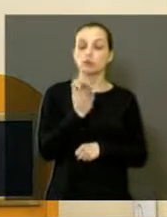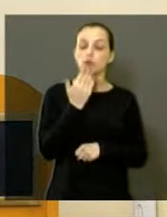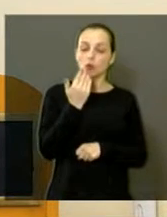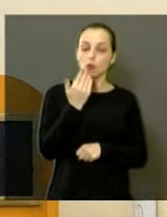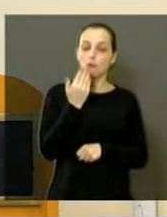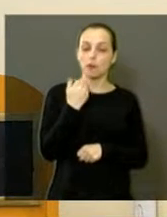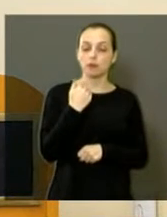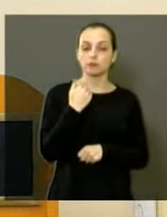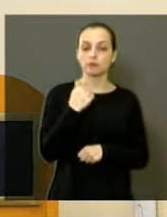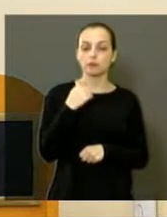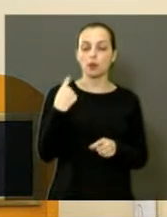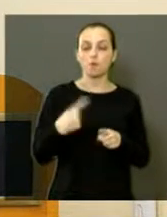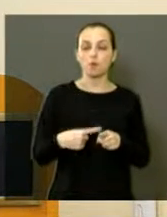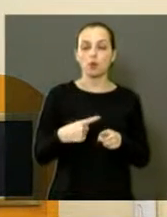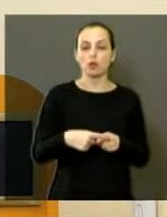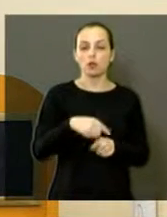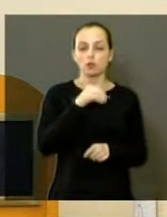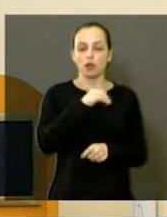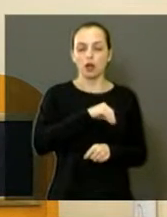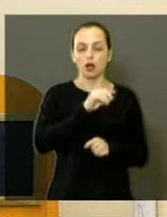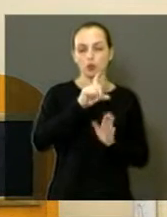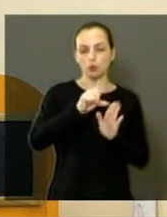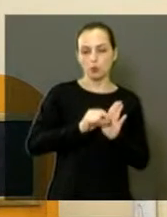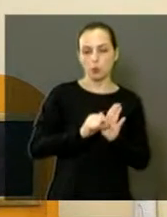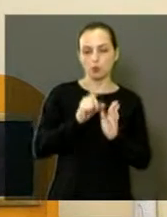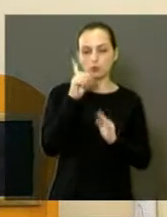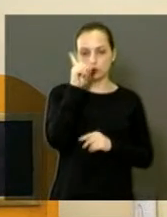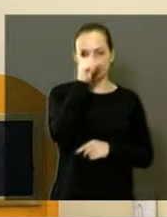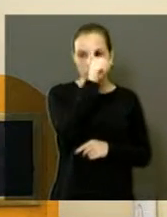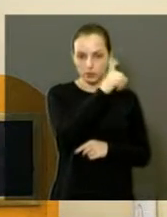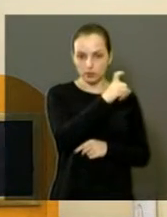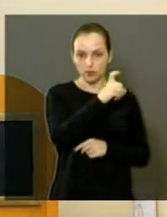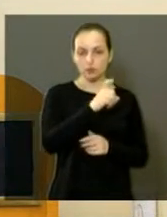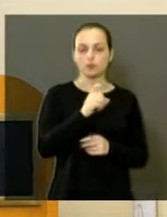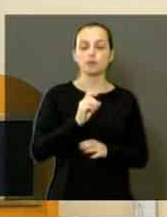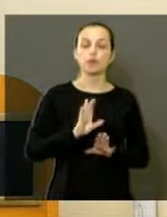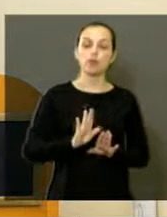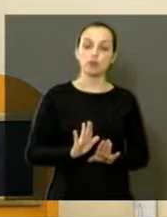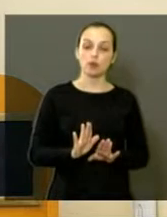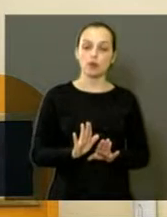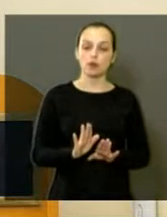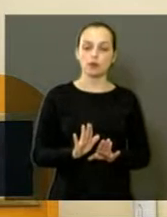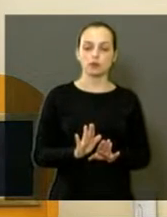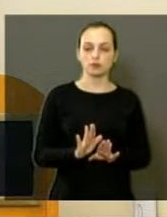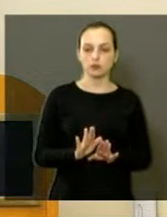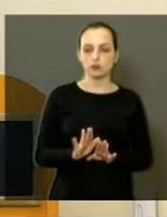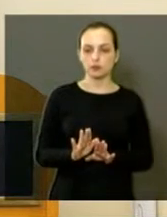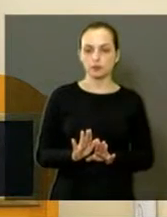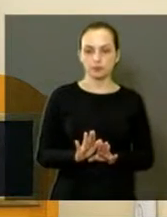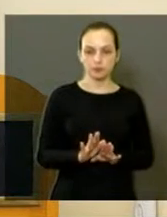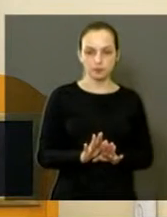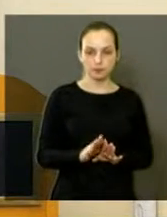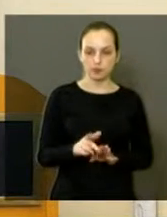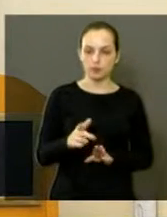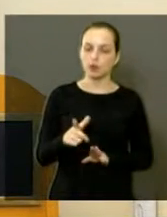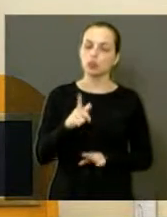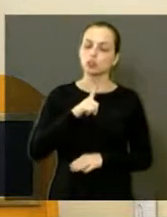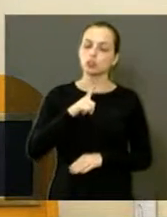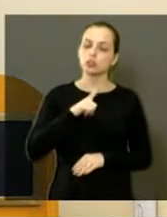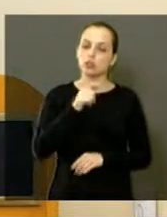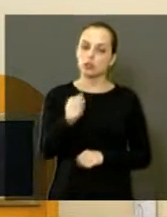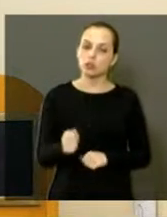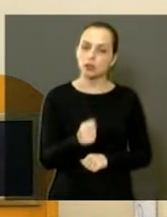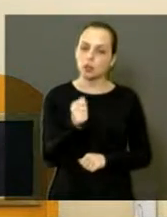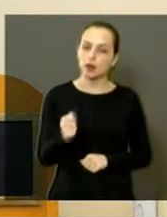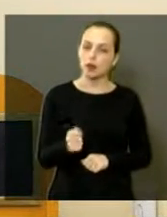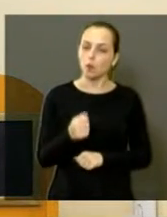porque, pelo que ganha, fica difícil. Mas eu tive... Nós temos aqui em Araquara vários lugares